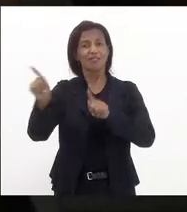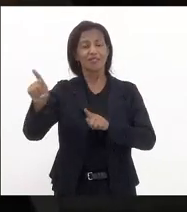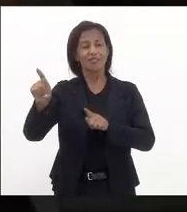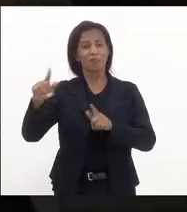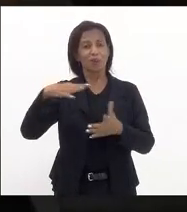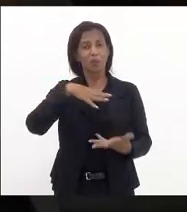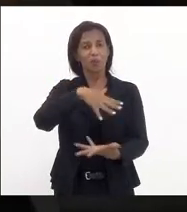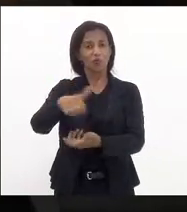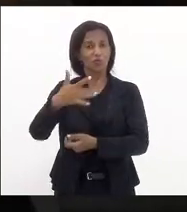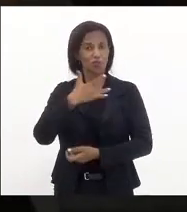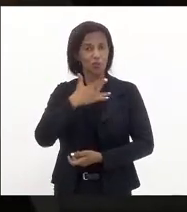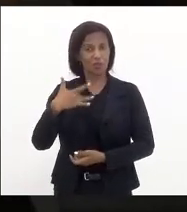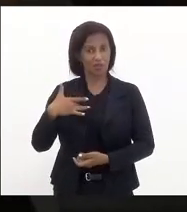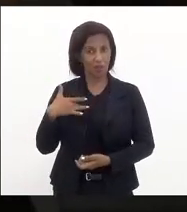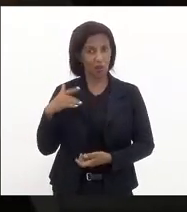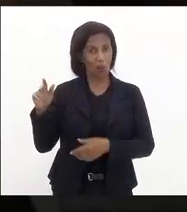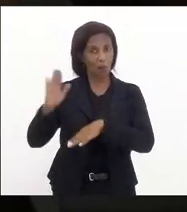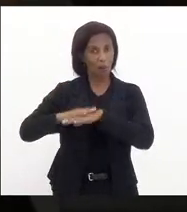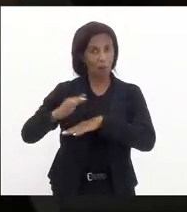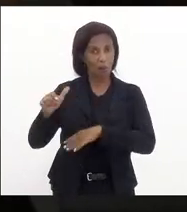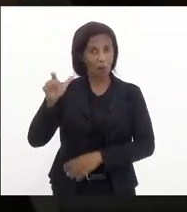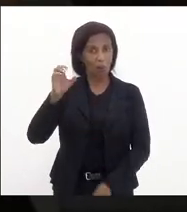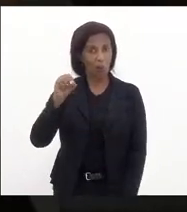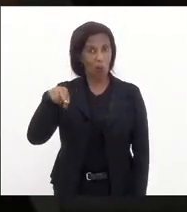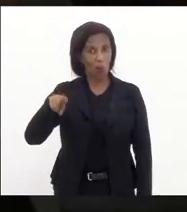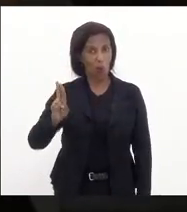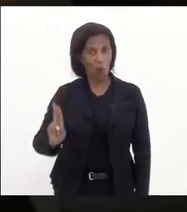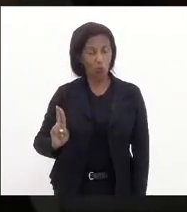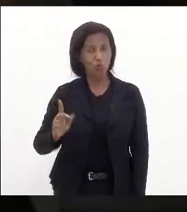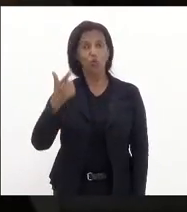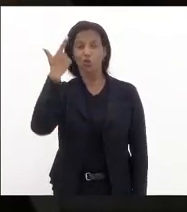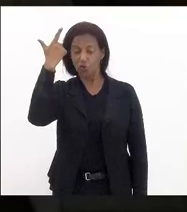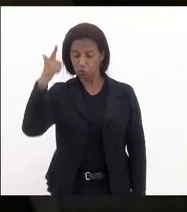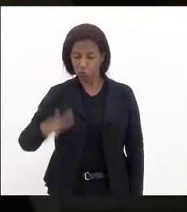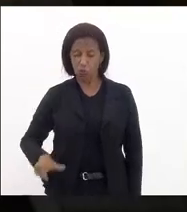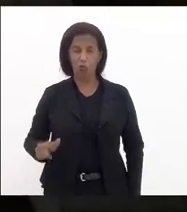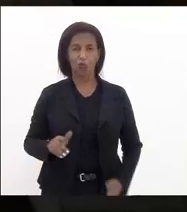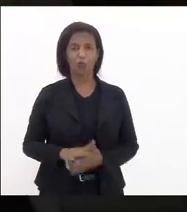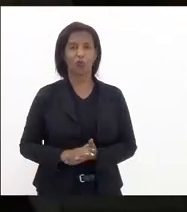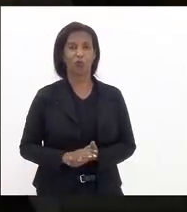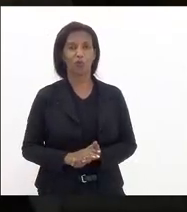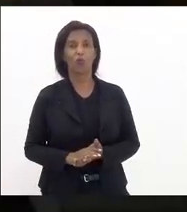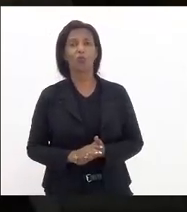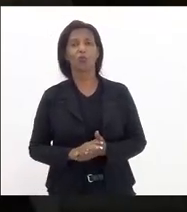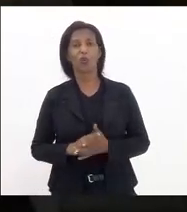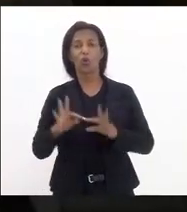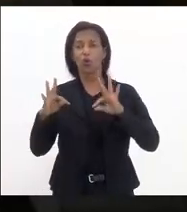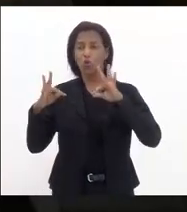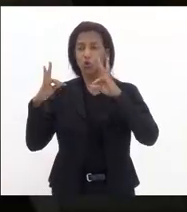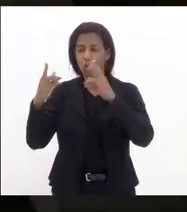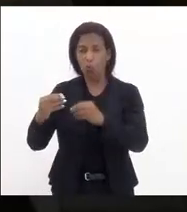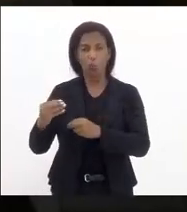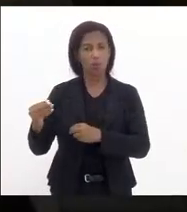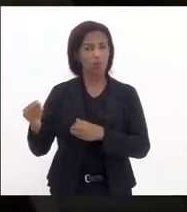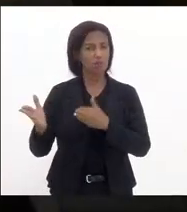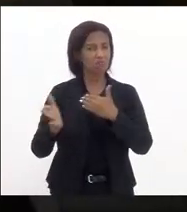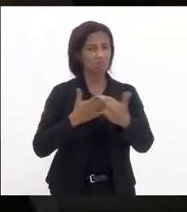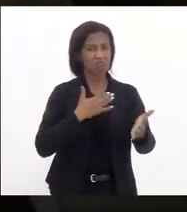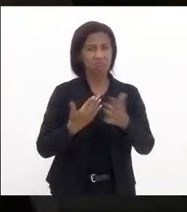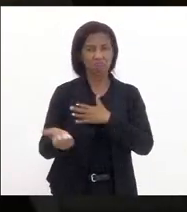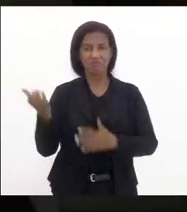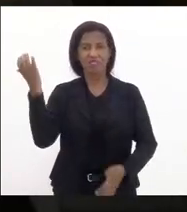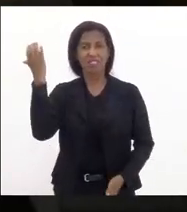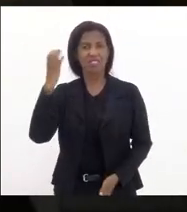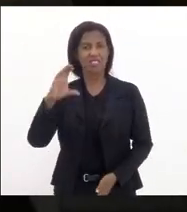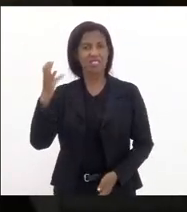Organização Mundial da Saúde órgão da ONU de novo defendendo ao arrepio de toda e qualquer fundamentação científica